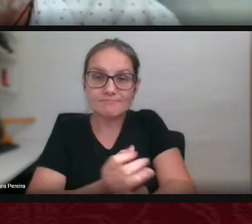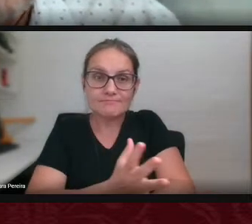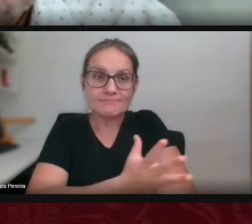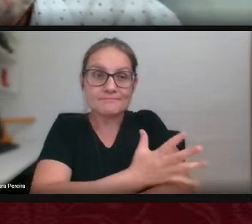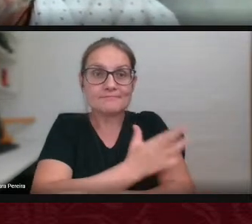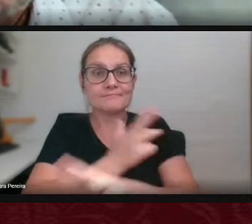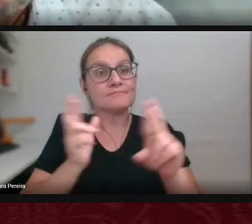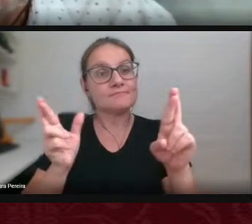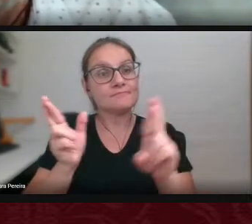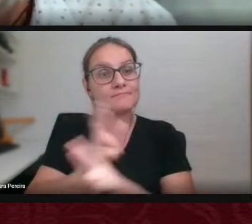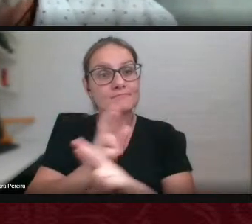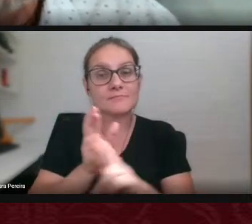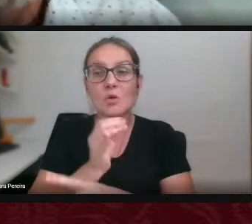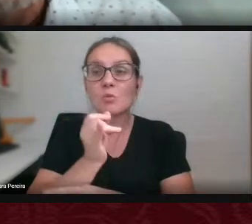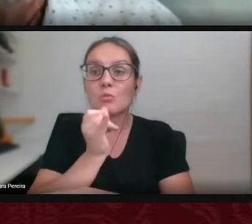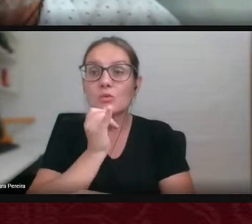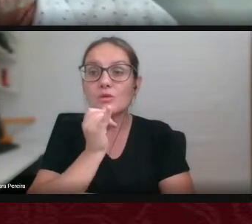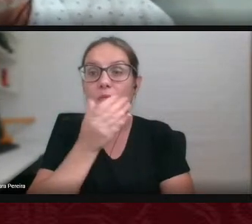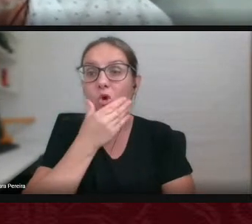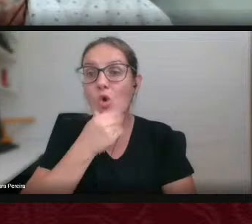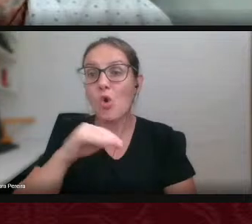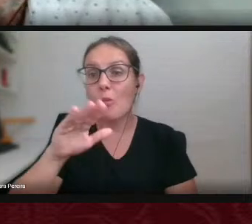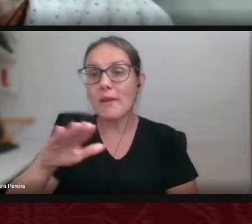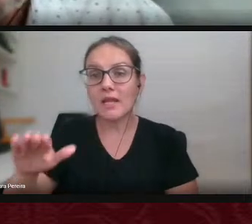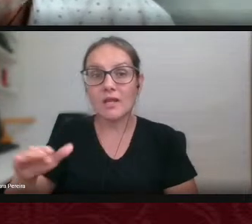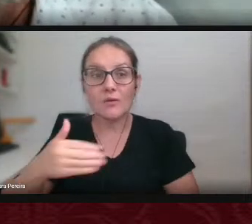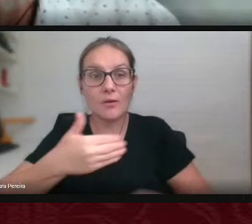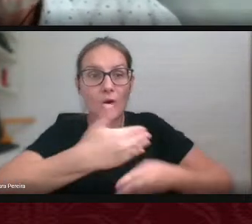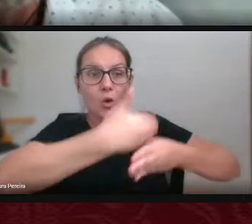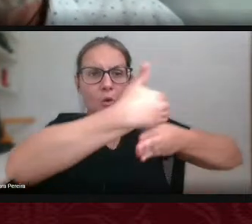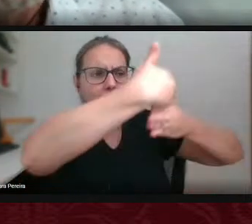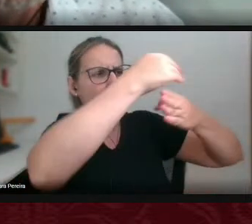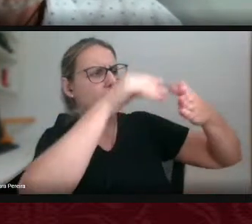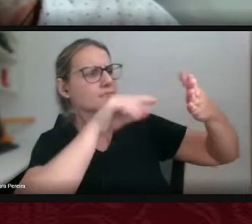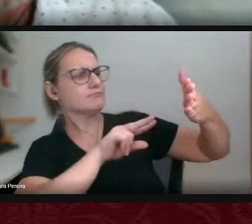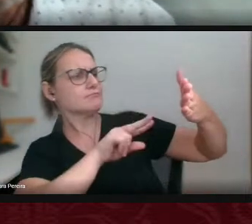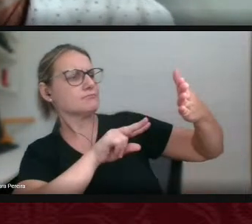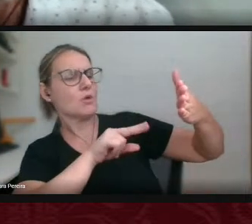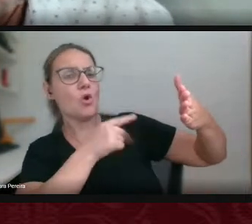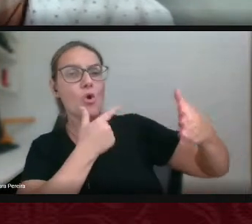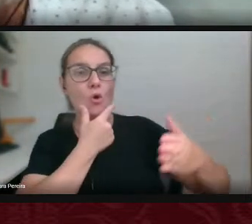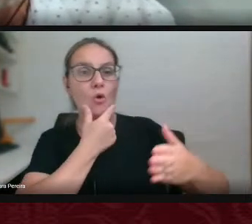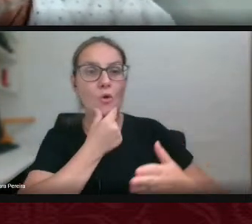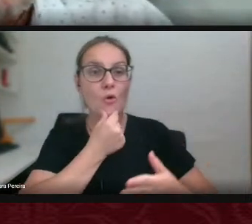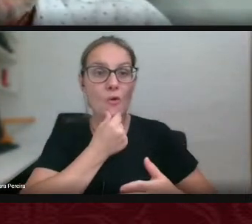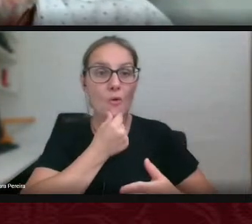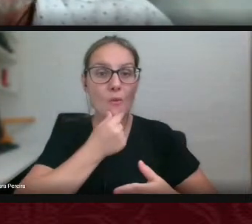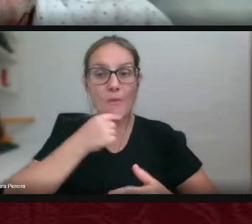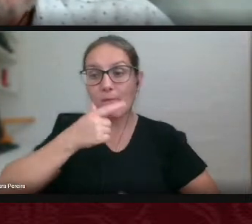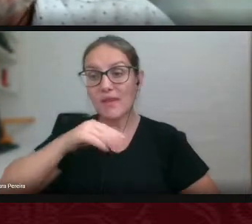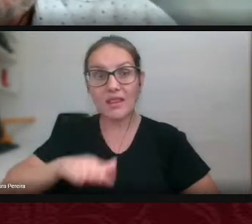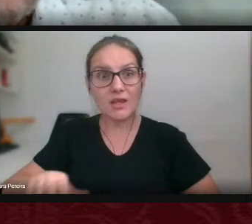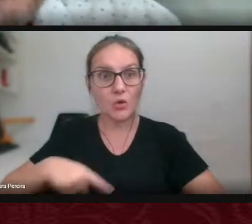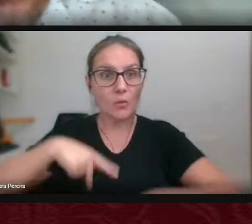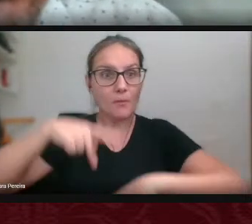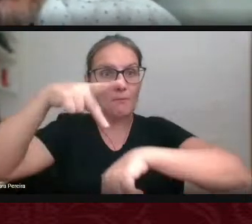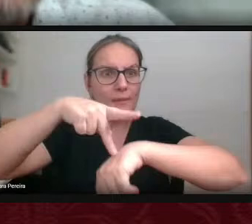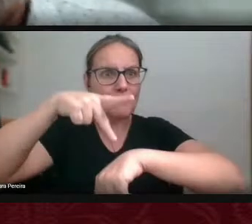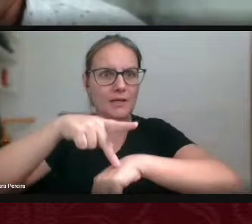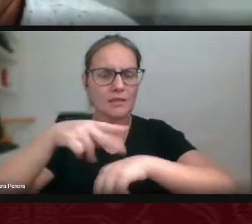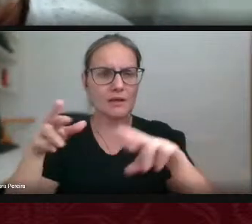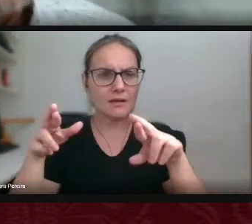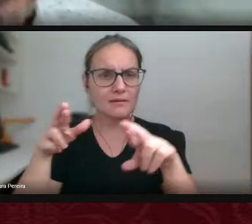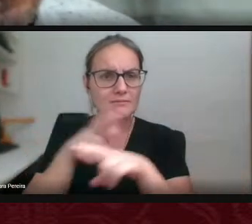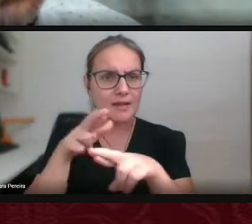por exemplo de um menino com uma parede por exemplo de um menino com uma pedra por exemplo de um menino